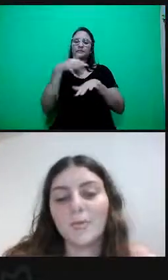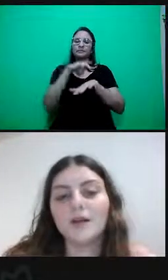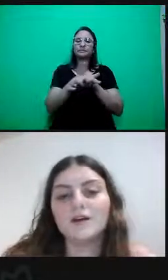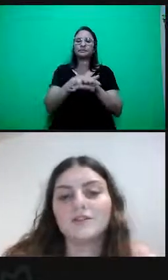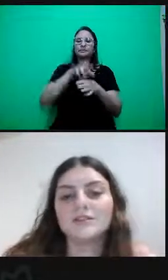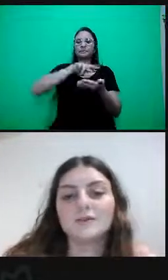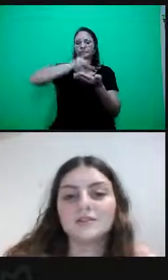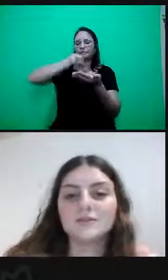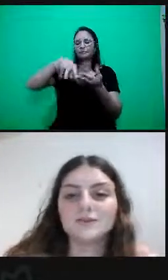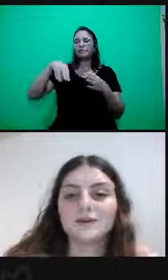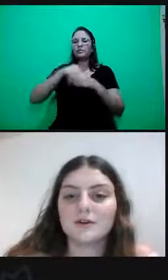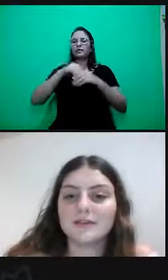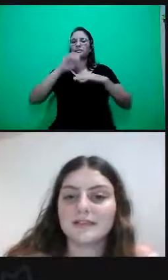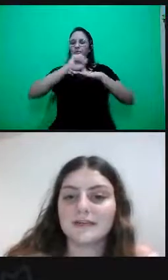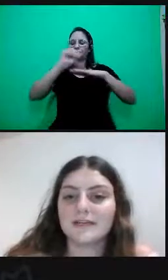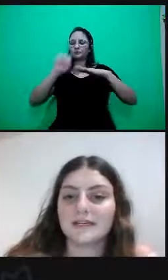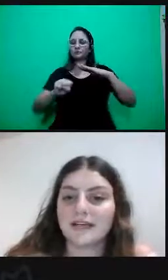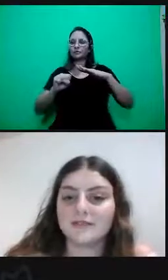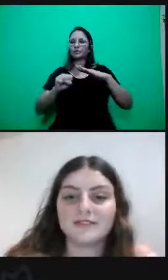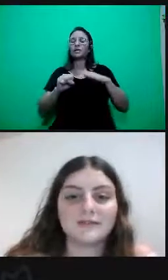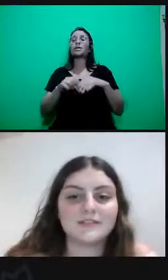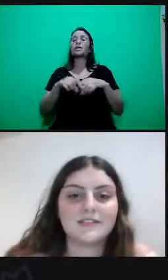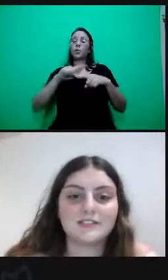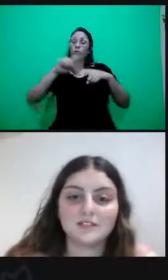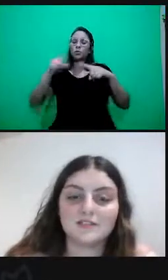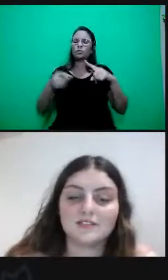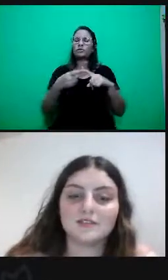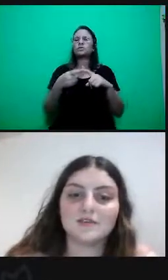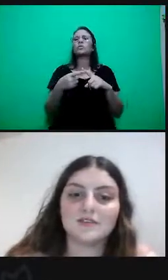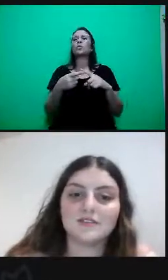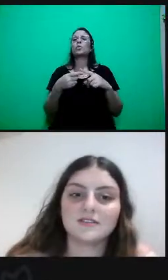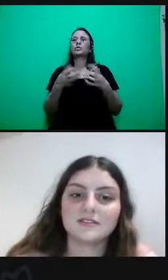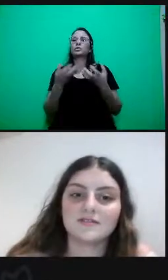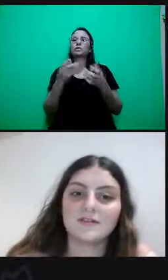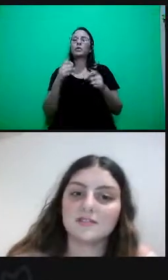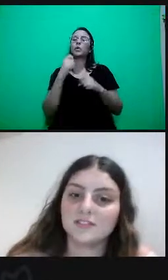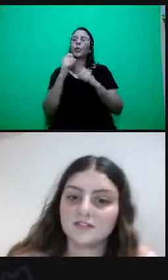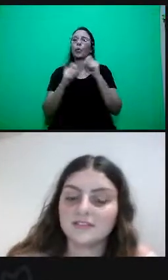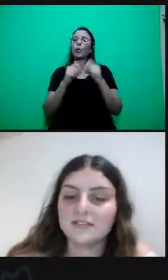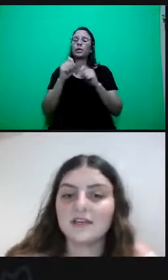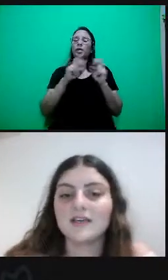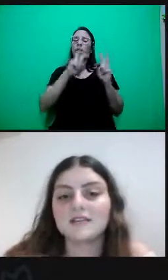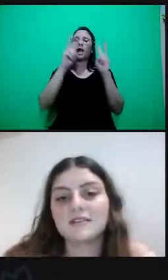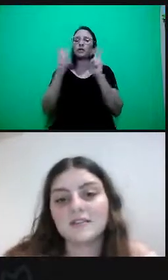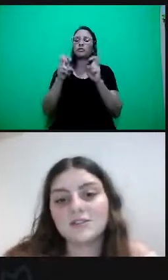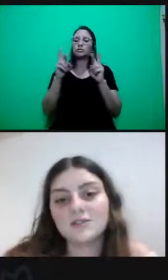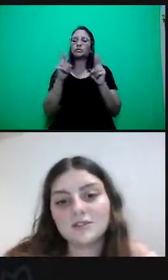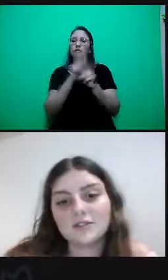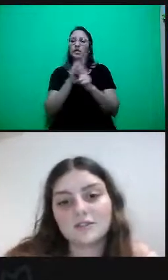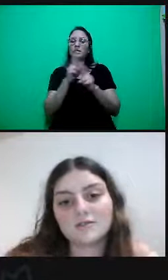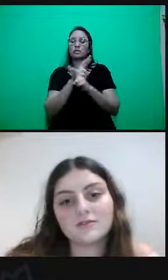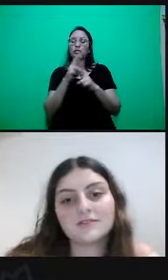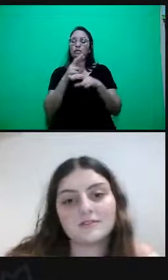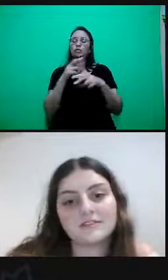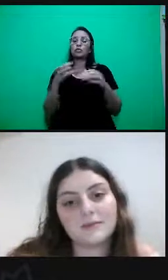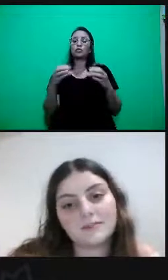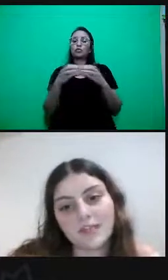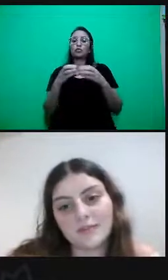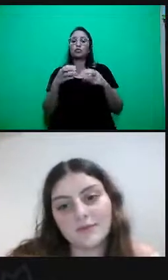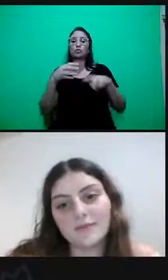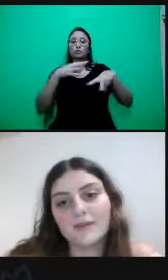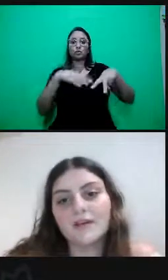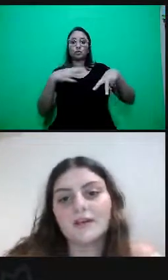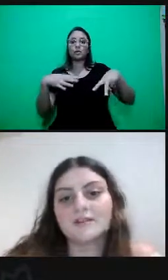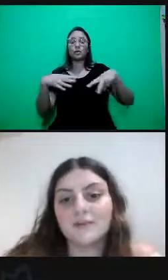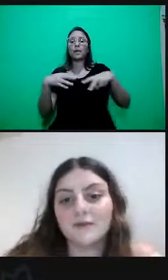Sertão, o circuito buscou abarcar os temas relativos aos núcleos de ações afirmativas que se articulam na construção desse